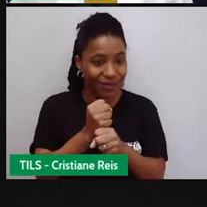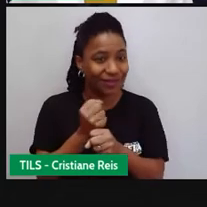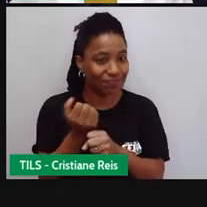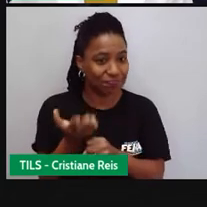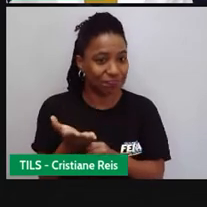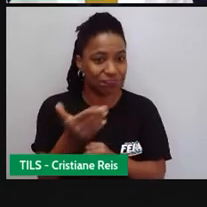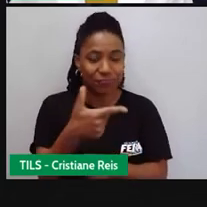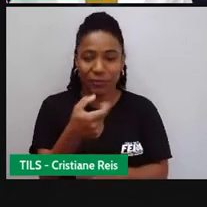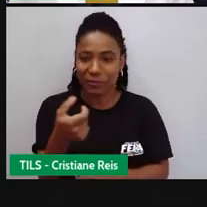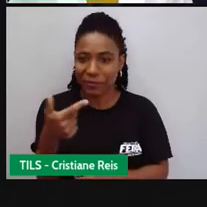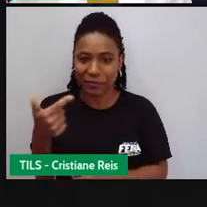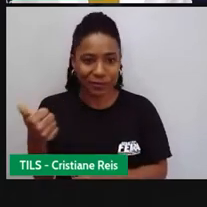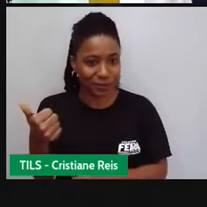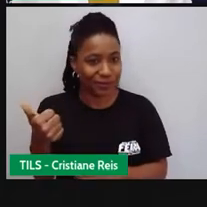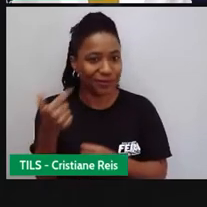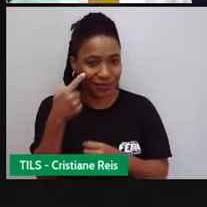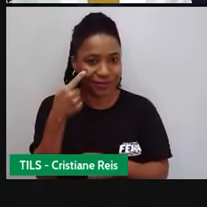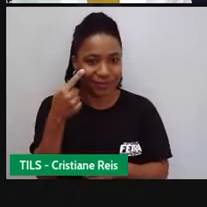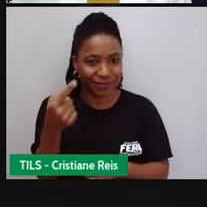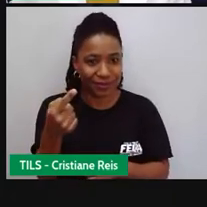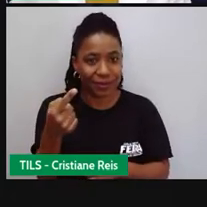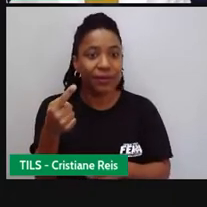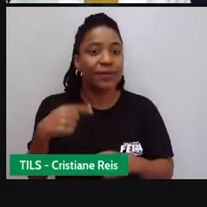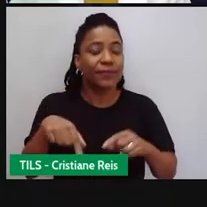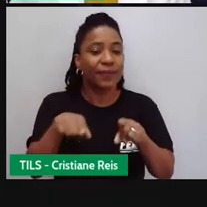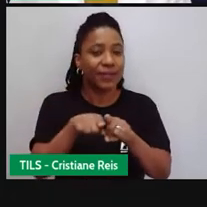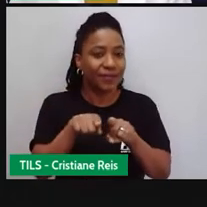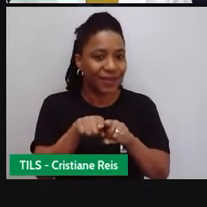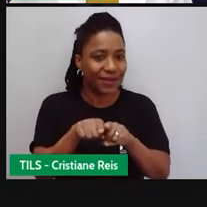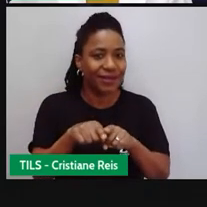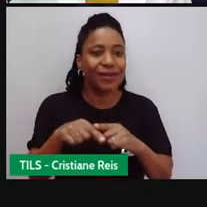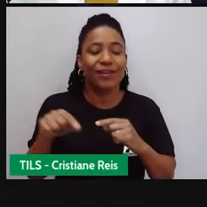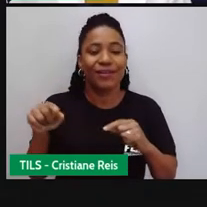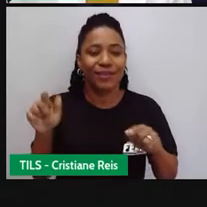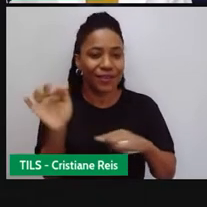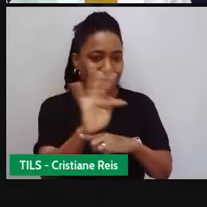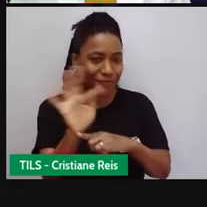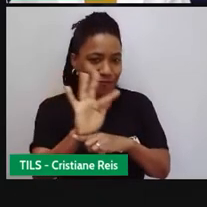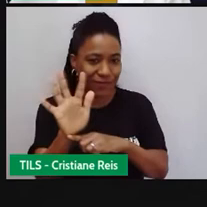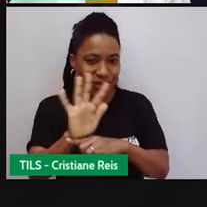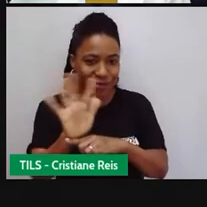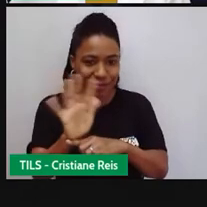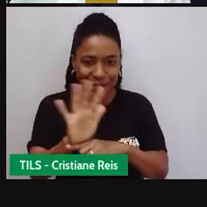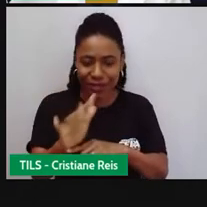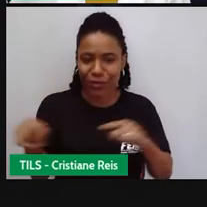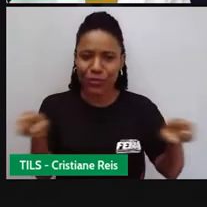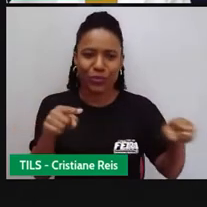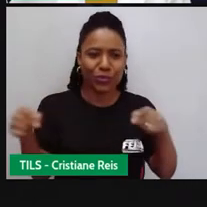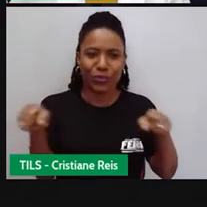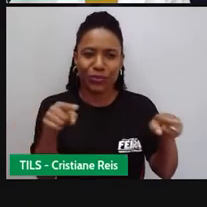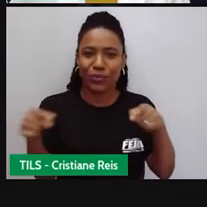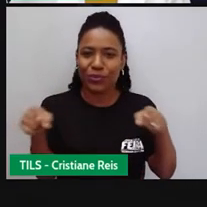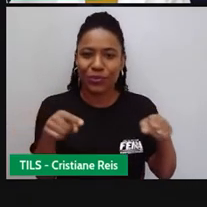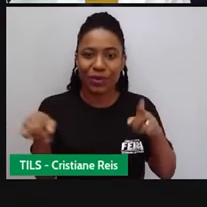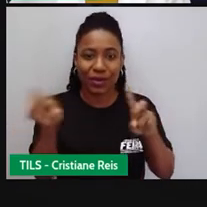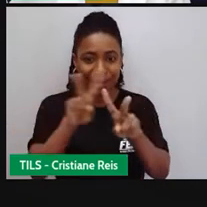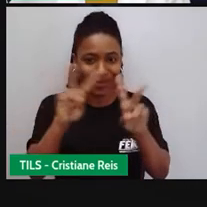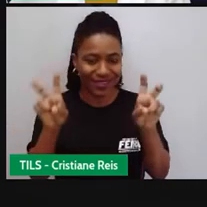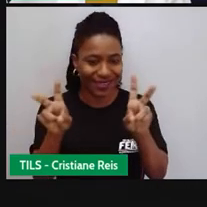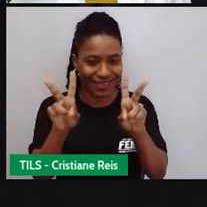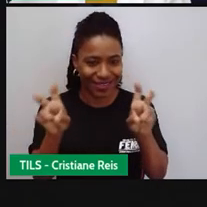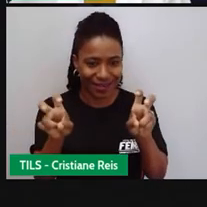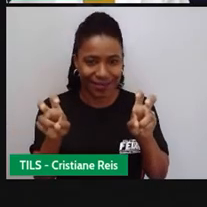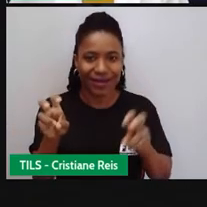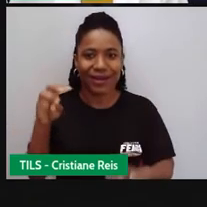Music Amour, filme musical. Mamma Mia. Mamma Mia. Foi produzido em 2008,